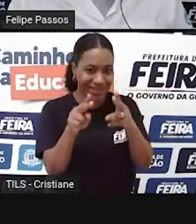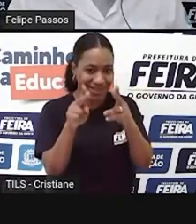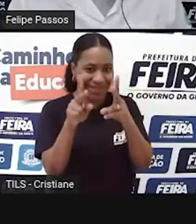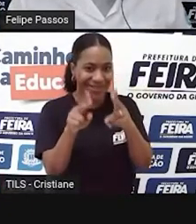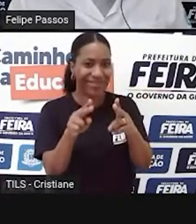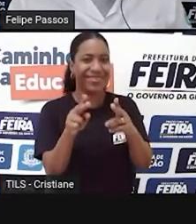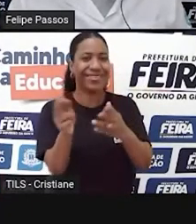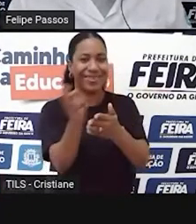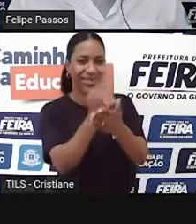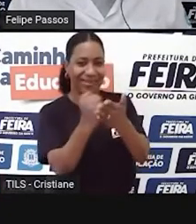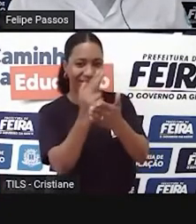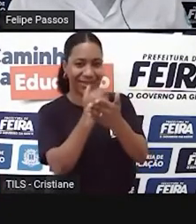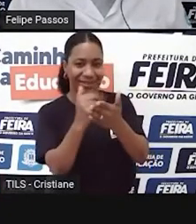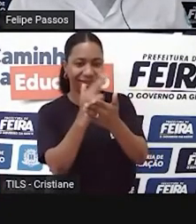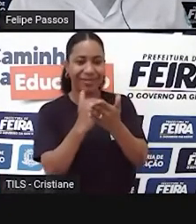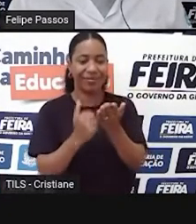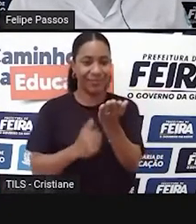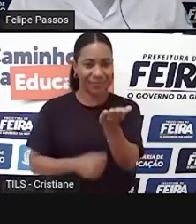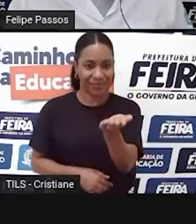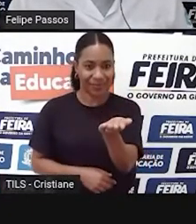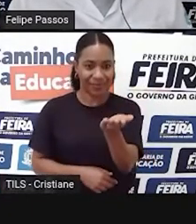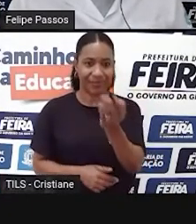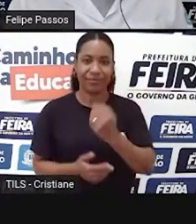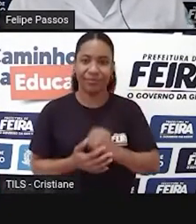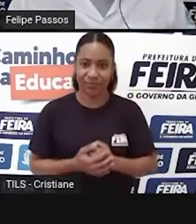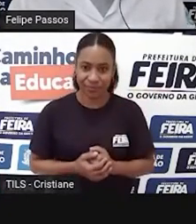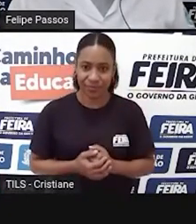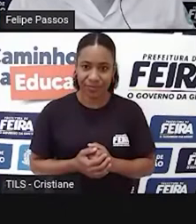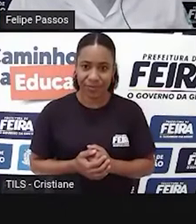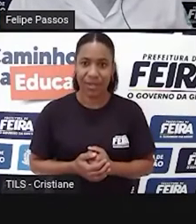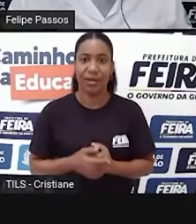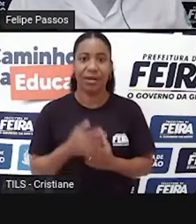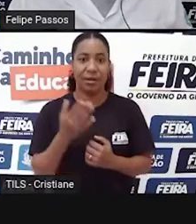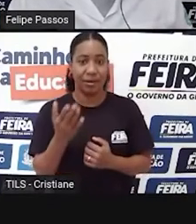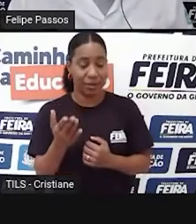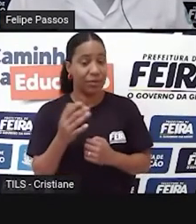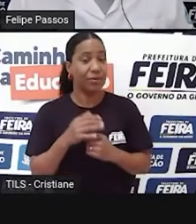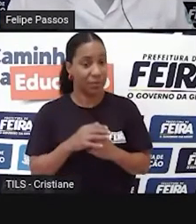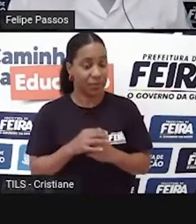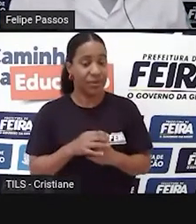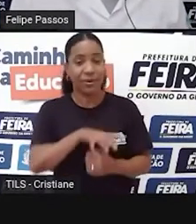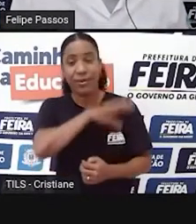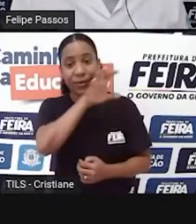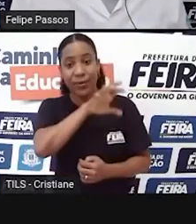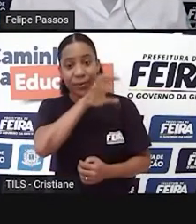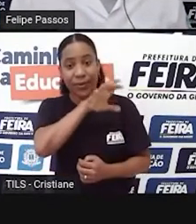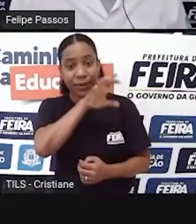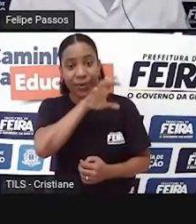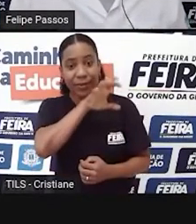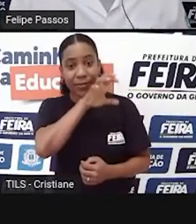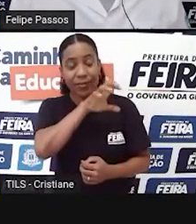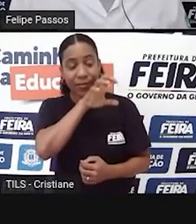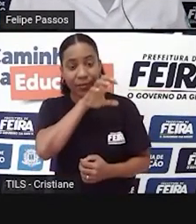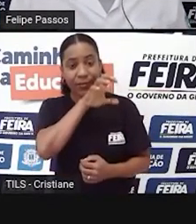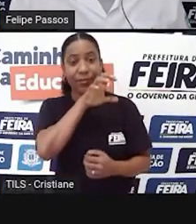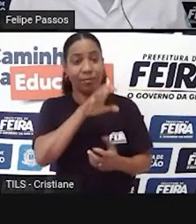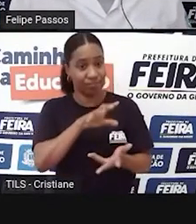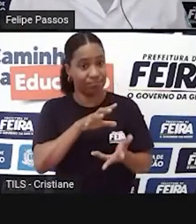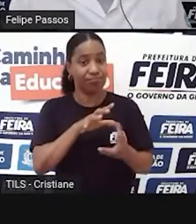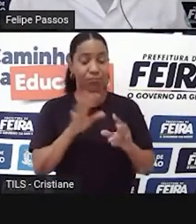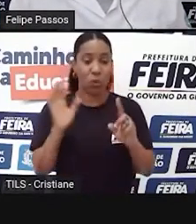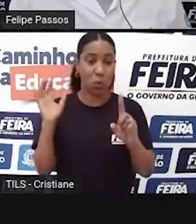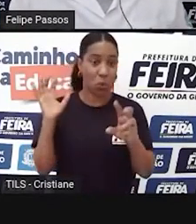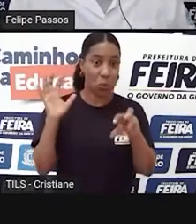do lado esquerdo. Tanto essa, como essa, animais sendo criados, né? Essa pintura, talvez, a gente